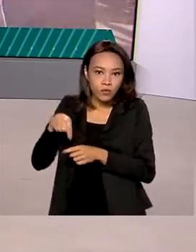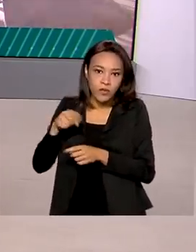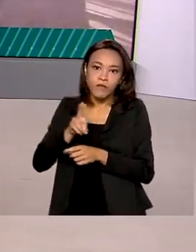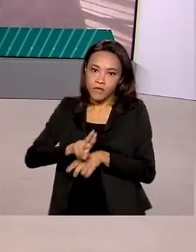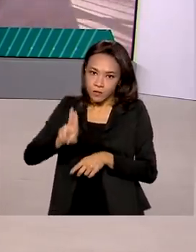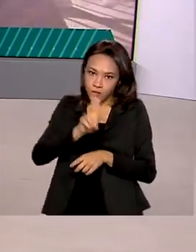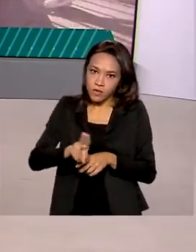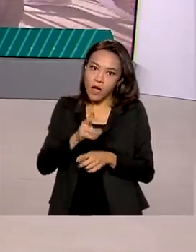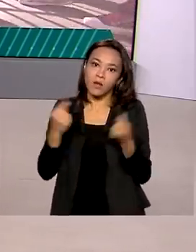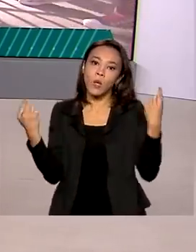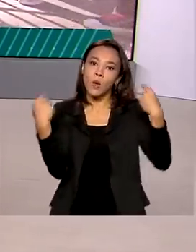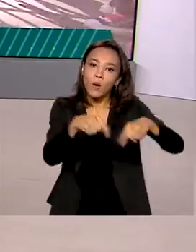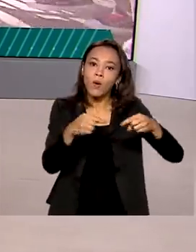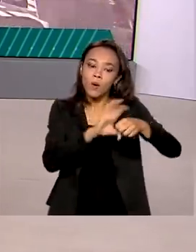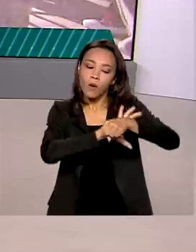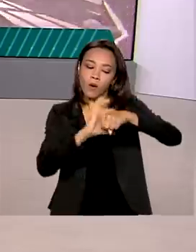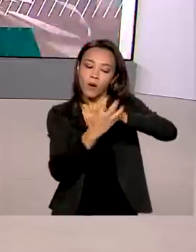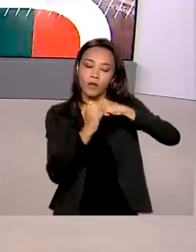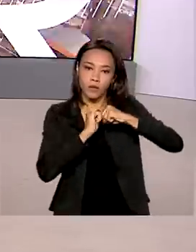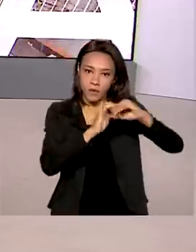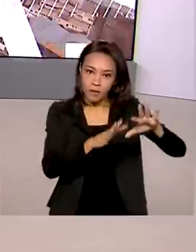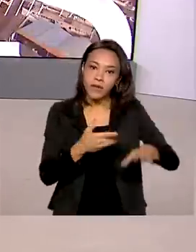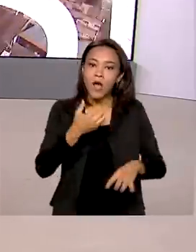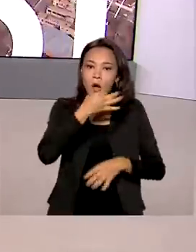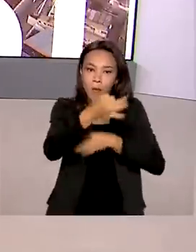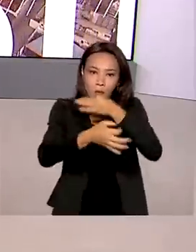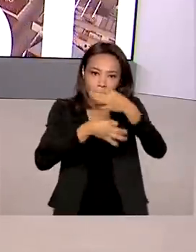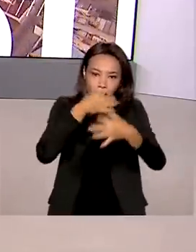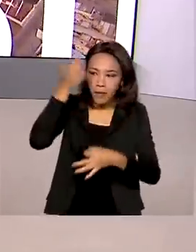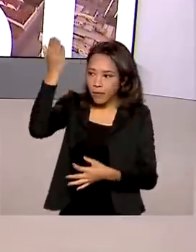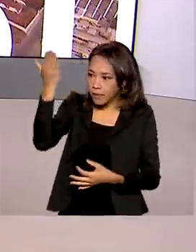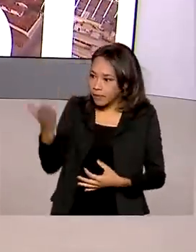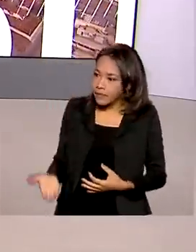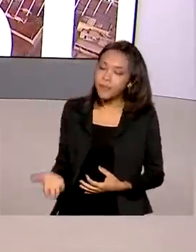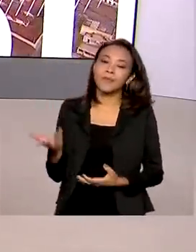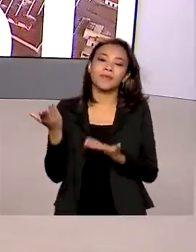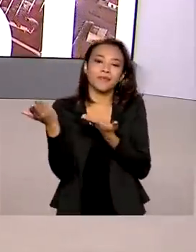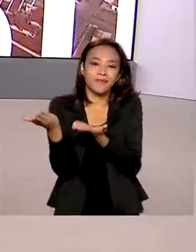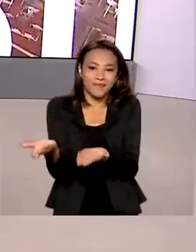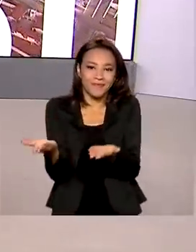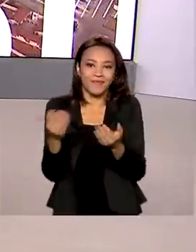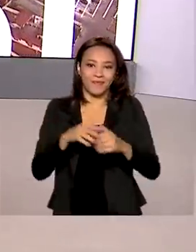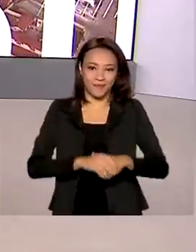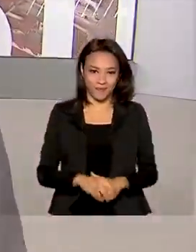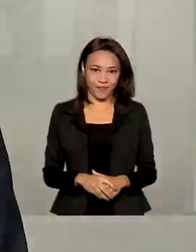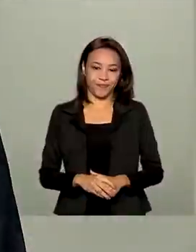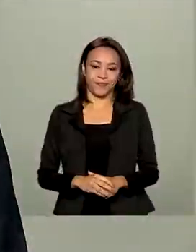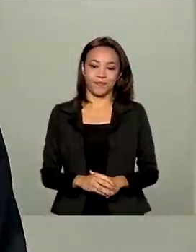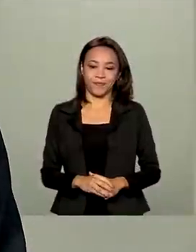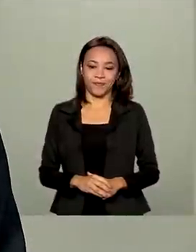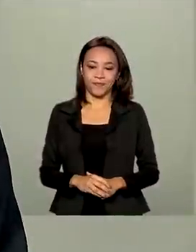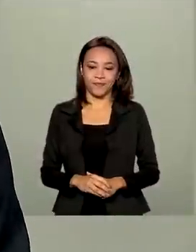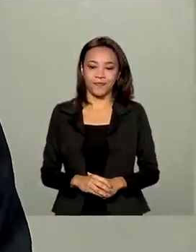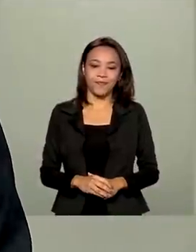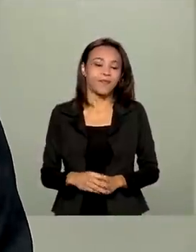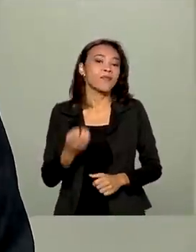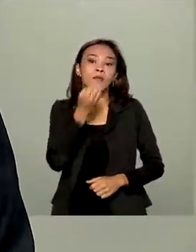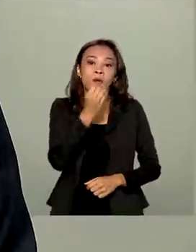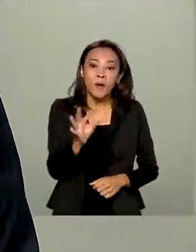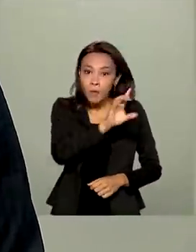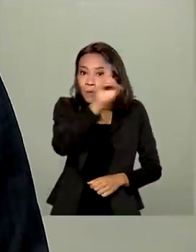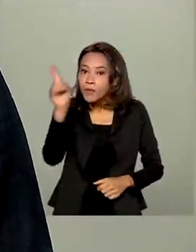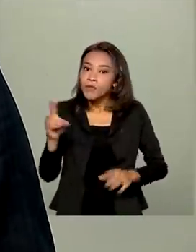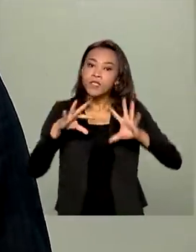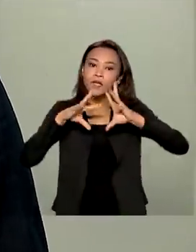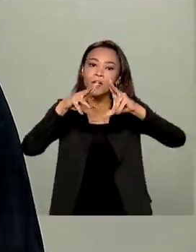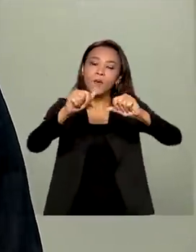à pandemia. Quem analisa é o cientista político e comentarista aqui da TV Brasil, Ricardo Caldas. Bom dia, bom dia a